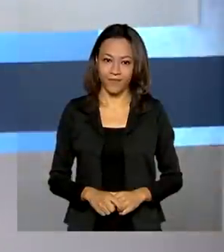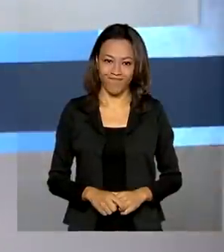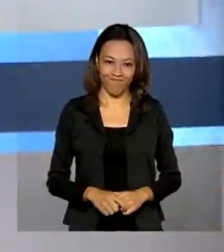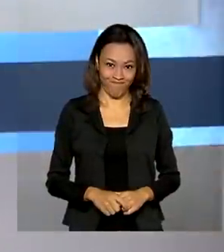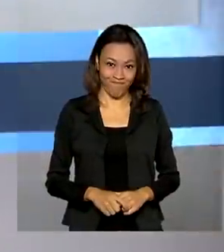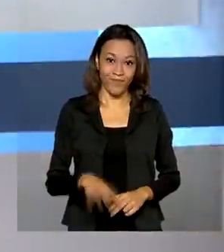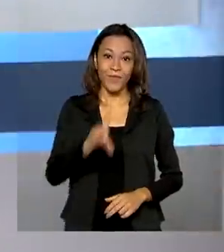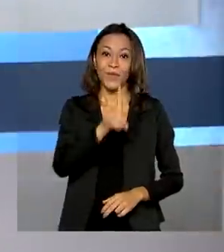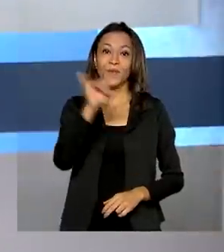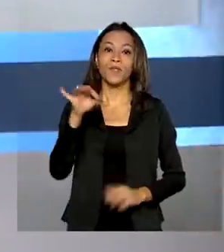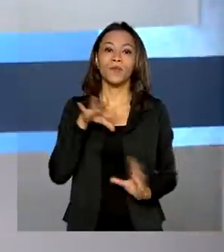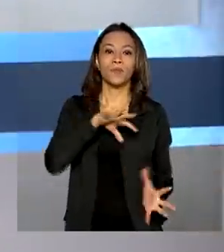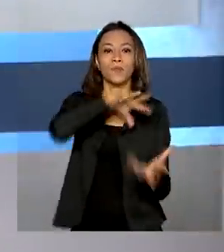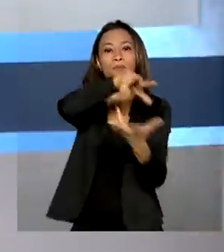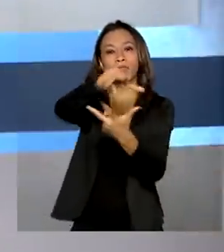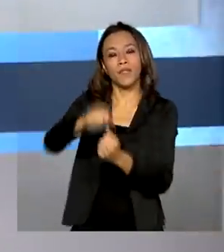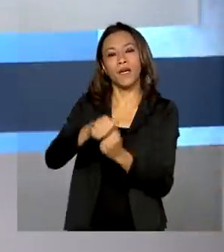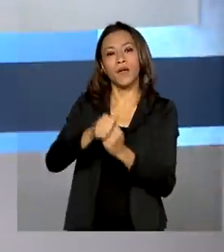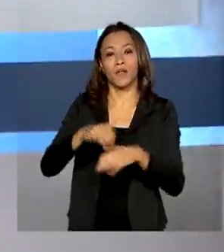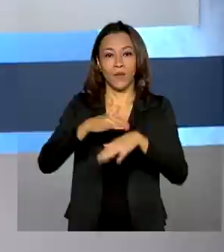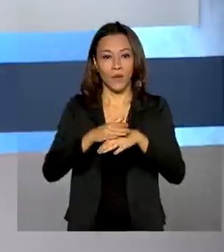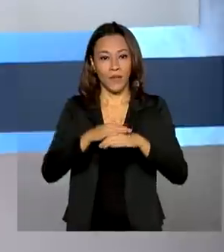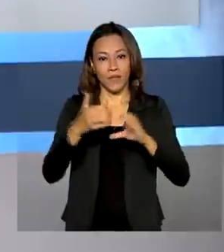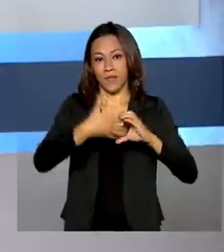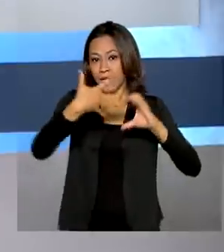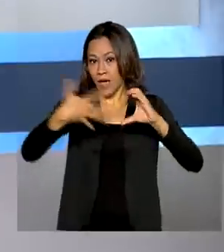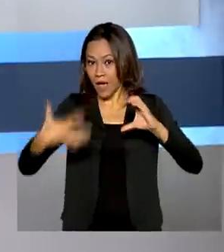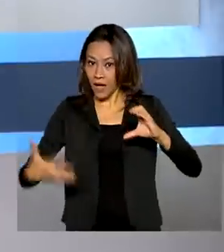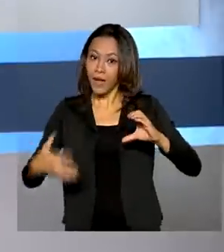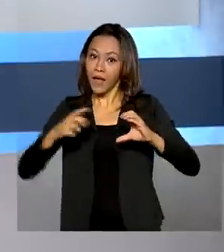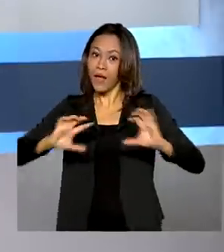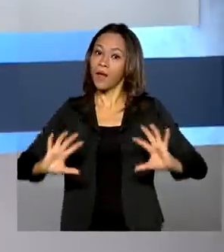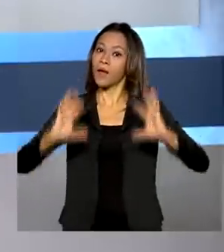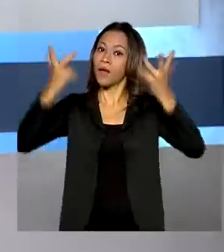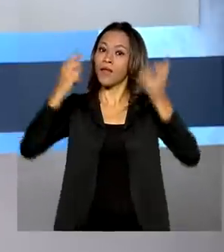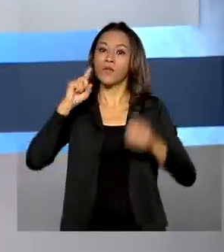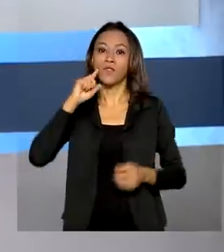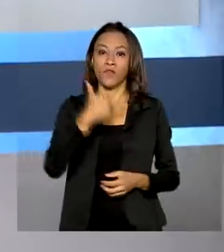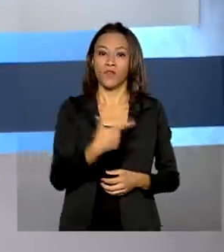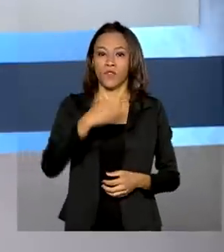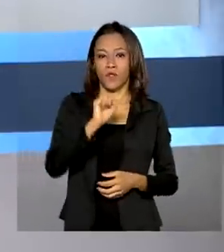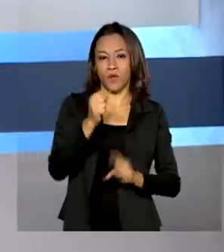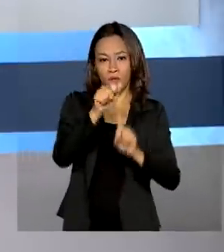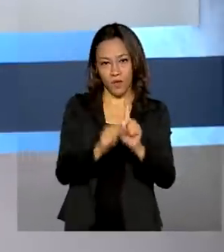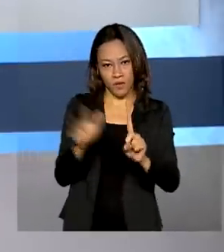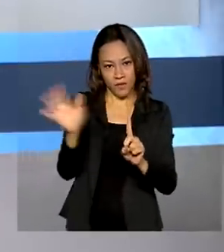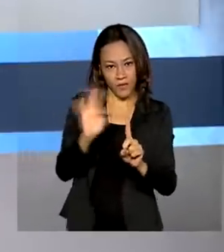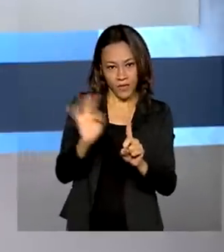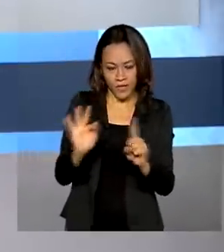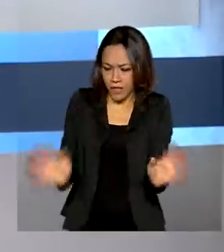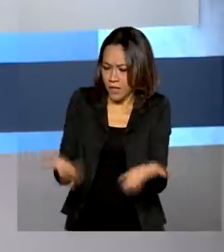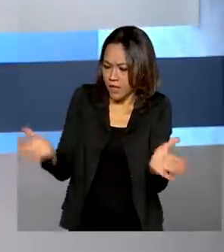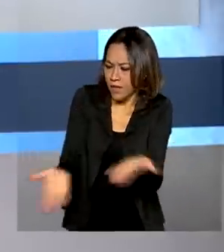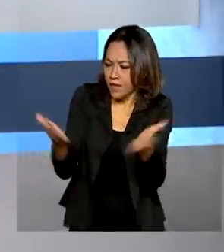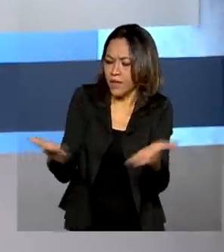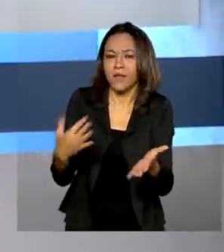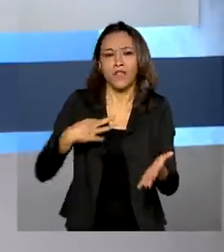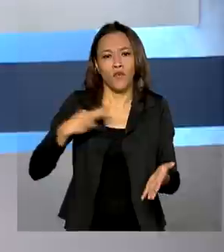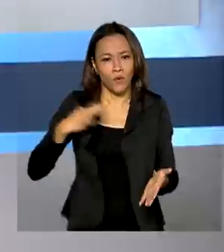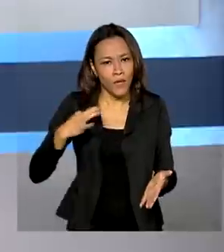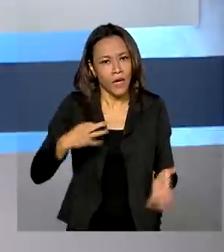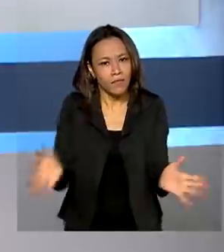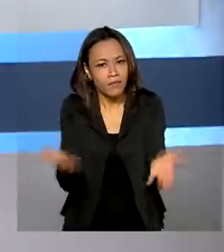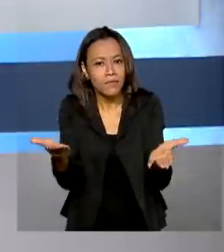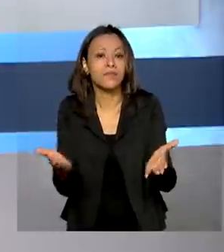O Dia Mundial das Doenças Raras é comemorado no dia 28 de fevereiro. Para marcar a data e incentivar o voluntariado, o